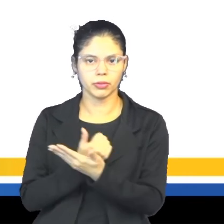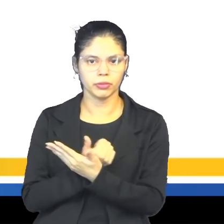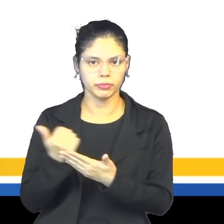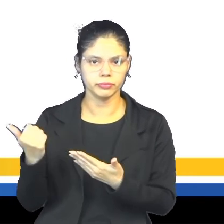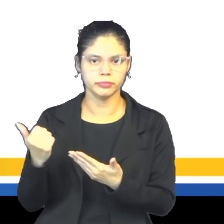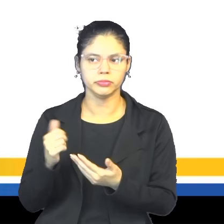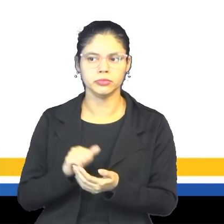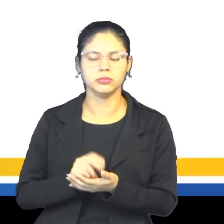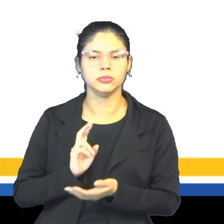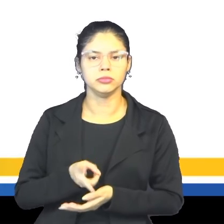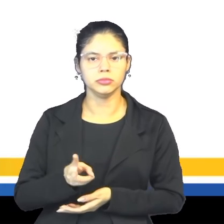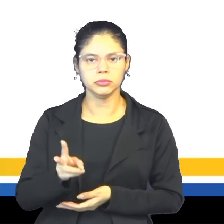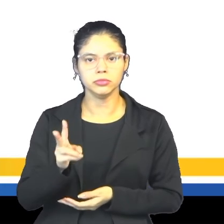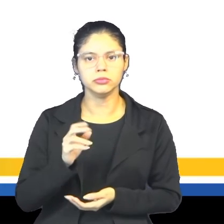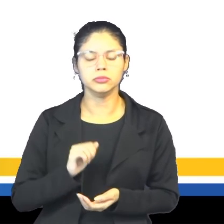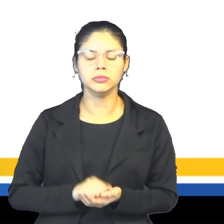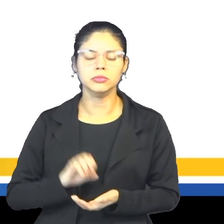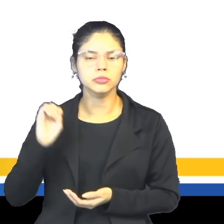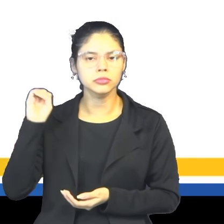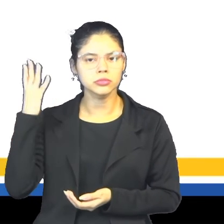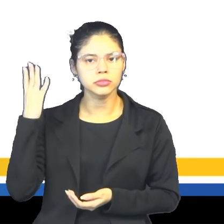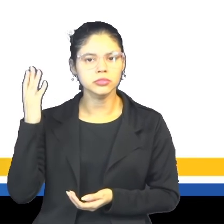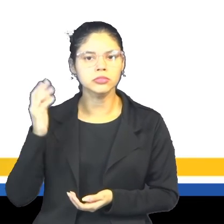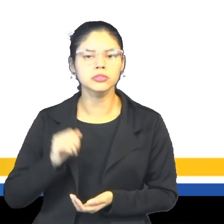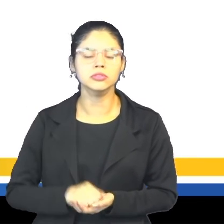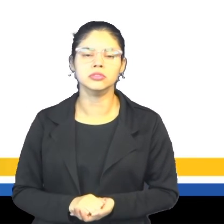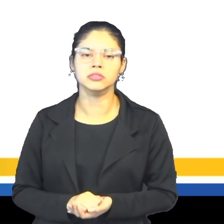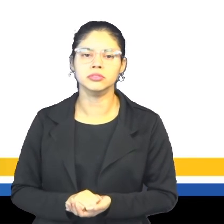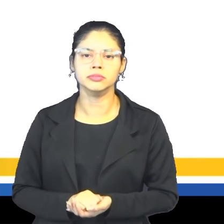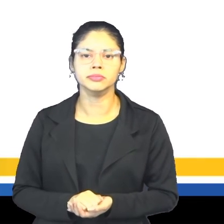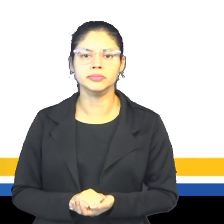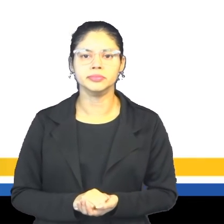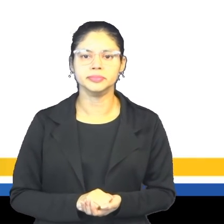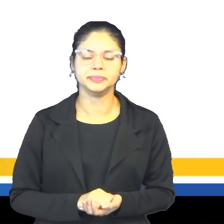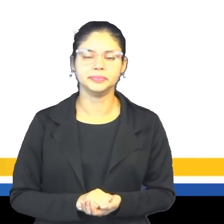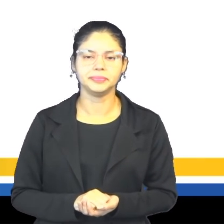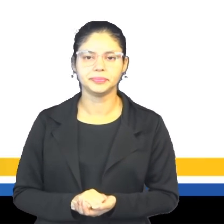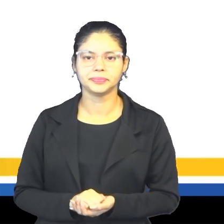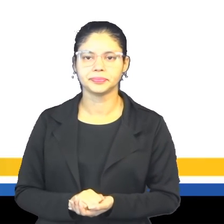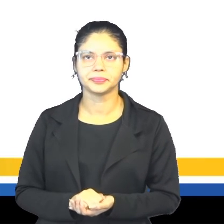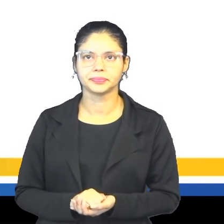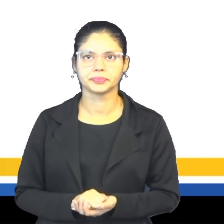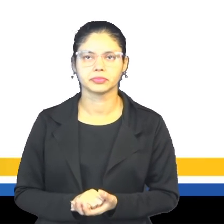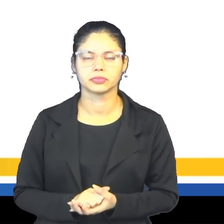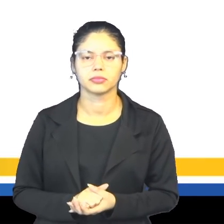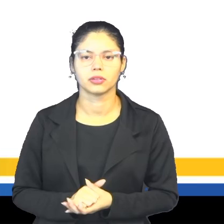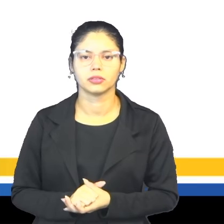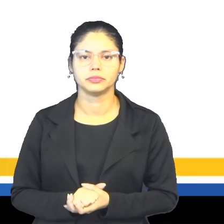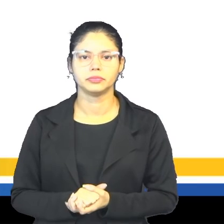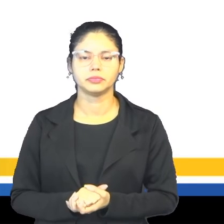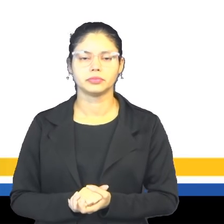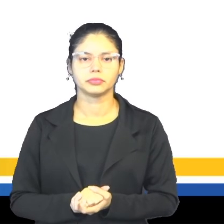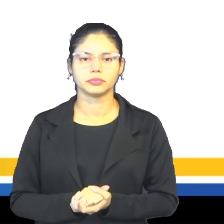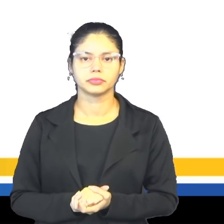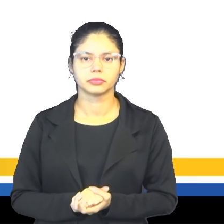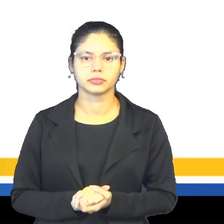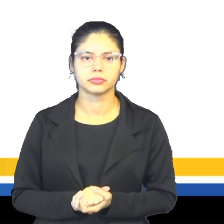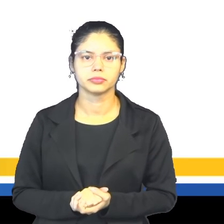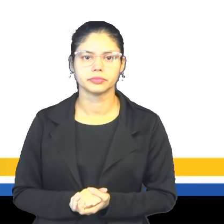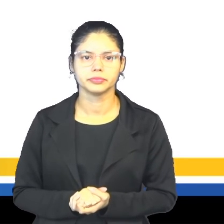é, né, rotineira. No caso, ela acontece, né, está acontecendo. No caso, acontece todo dia.